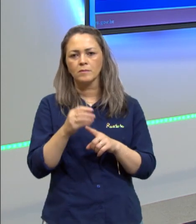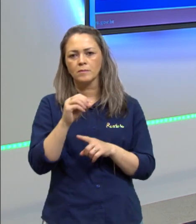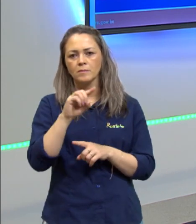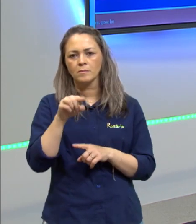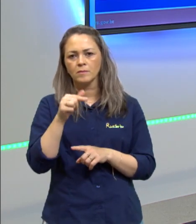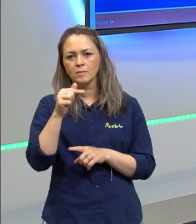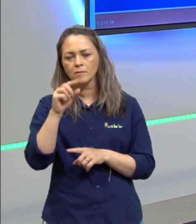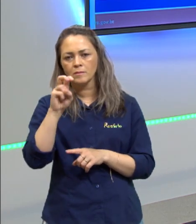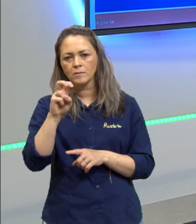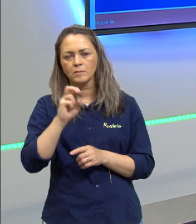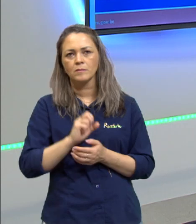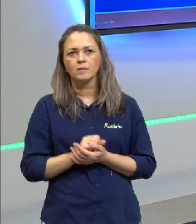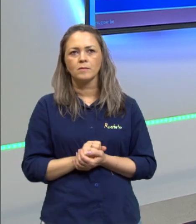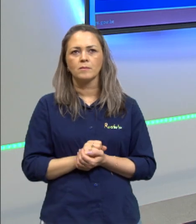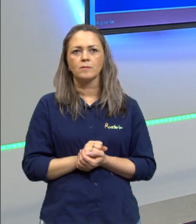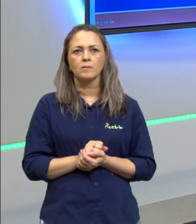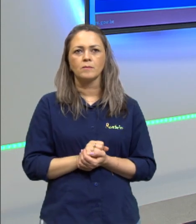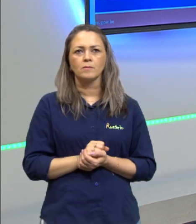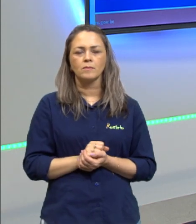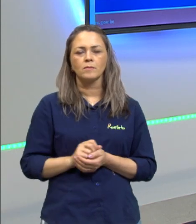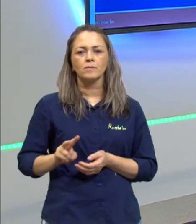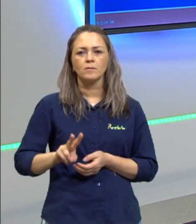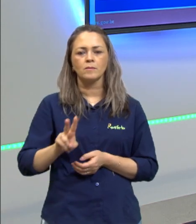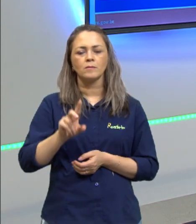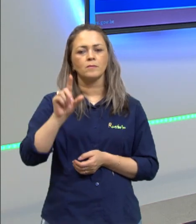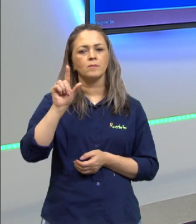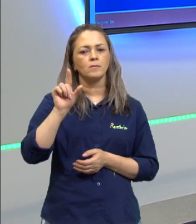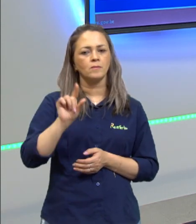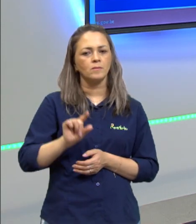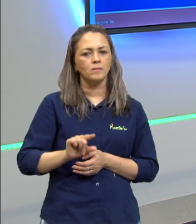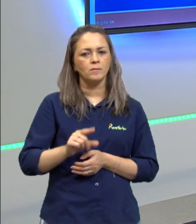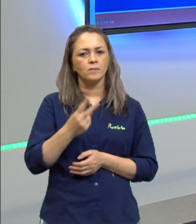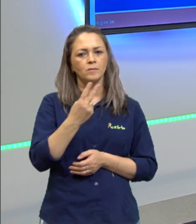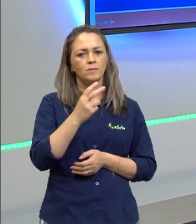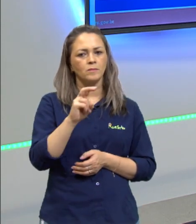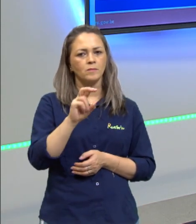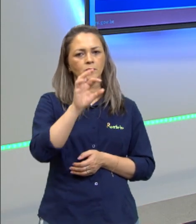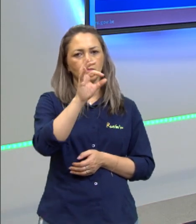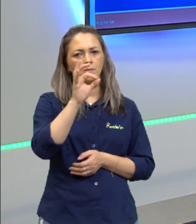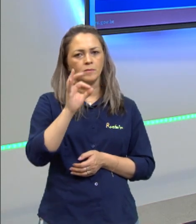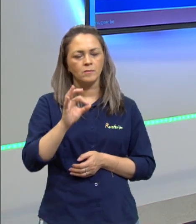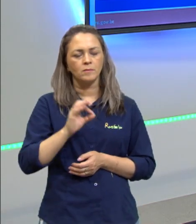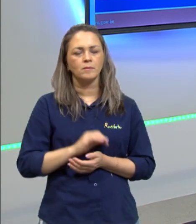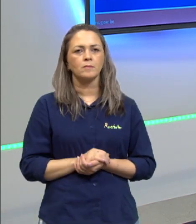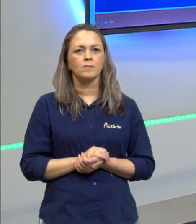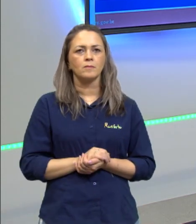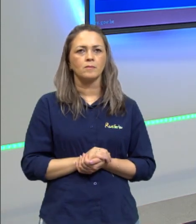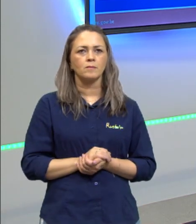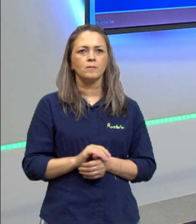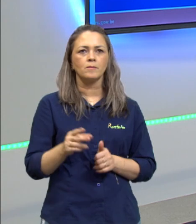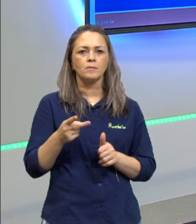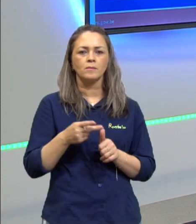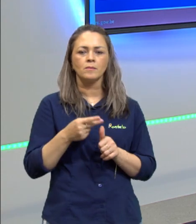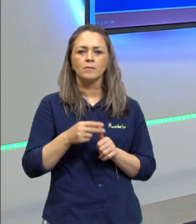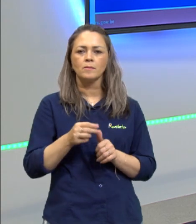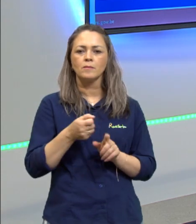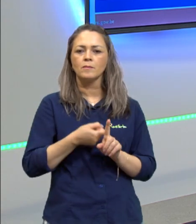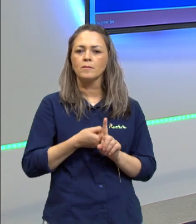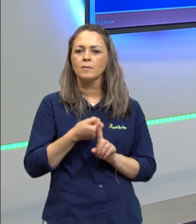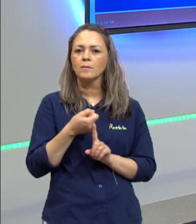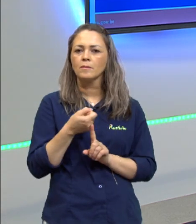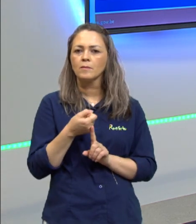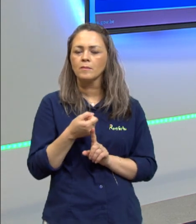essa redução que foi o valor dessa redução dos 25% no segundo mês ela